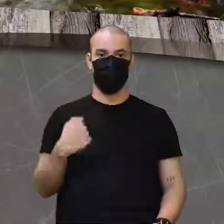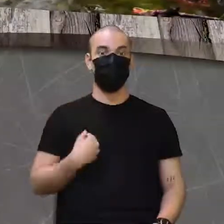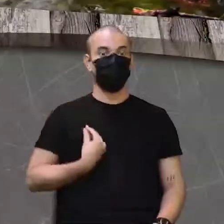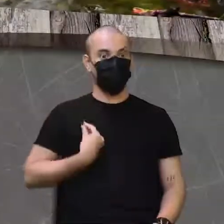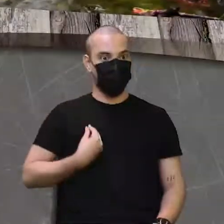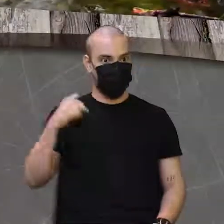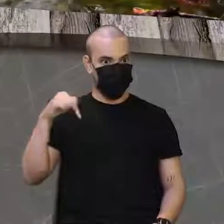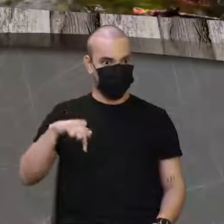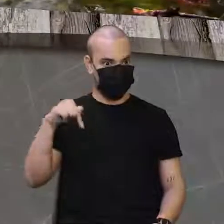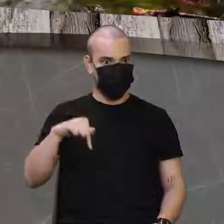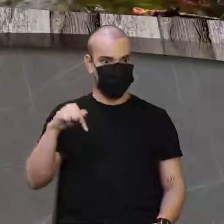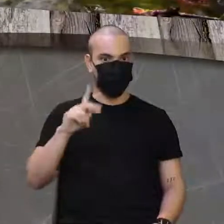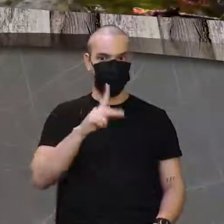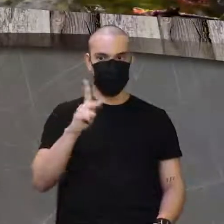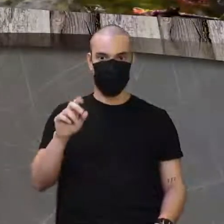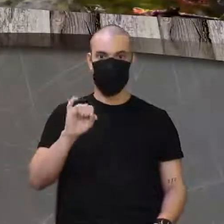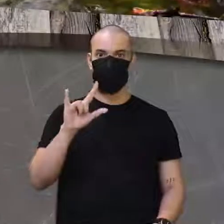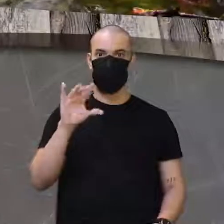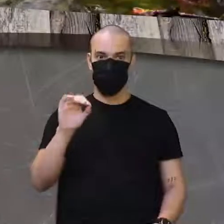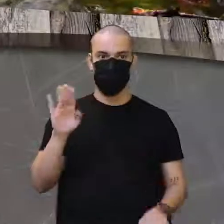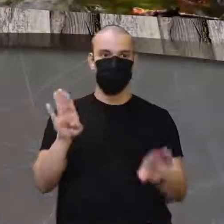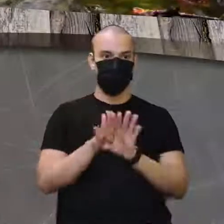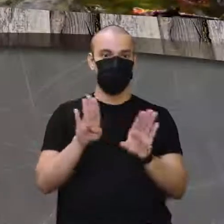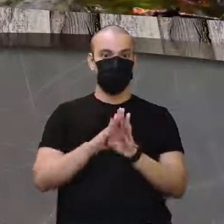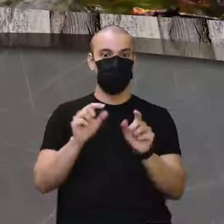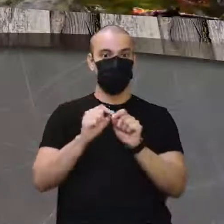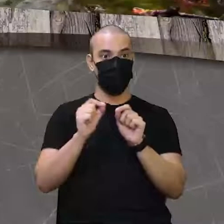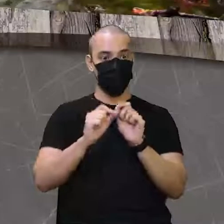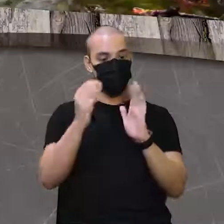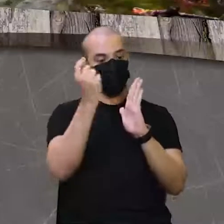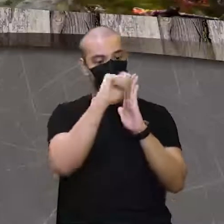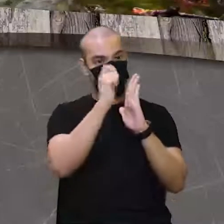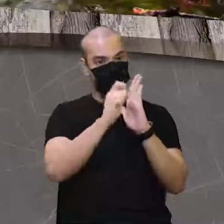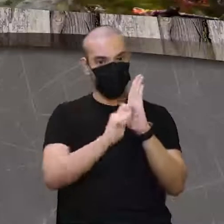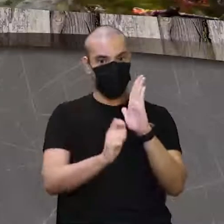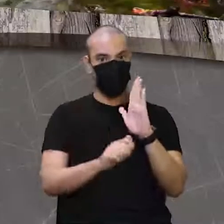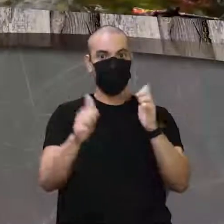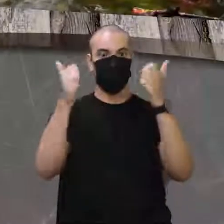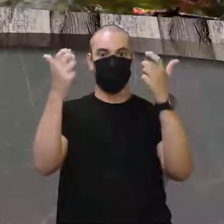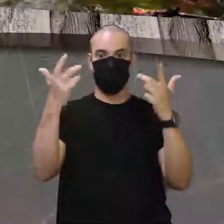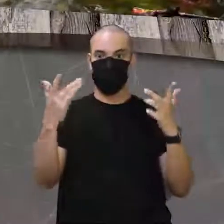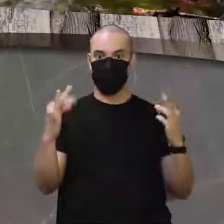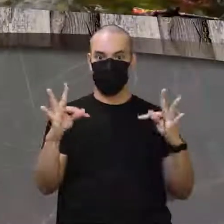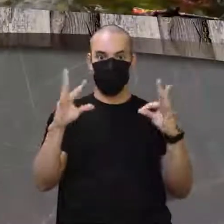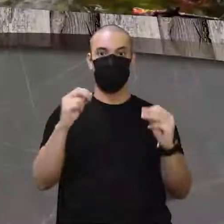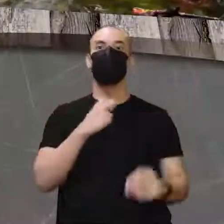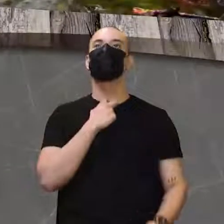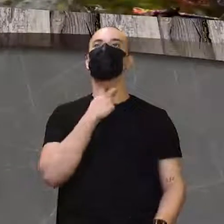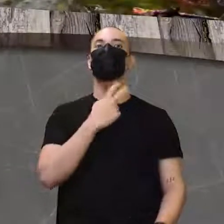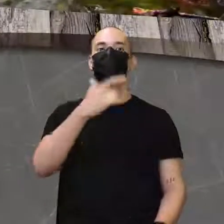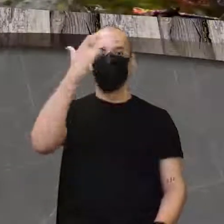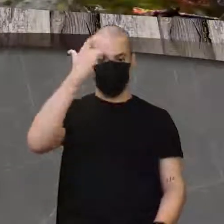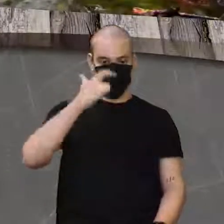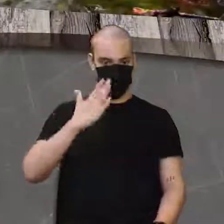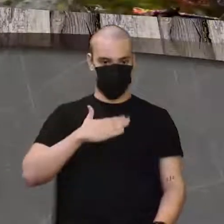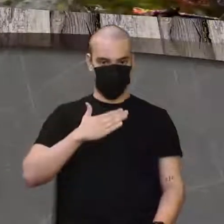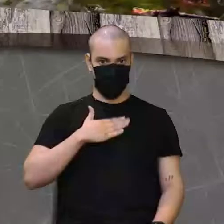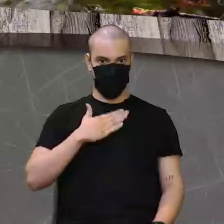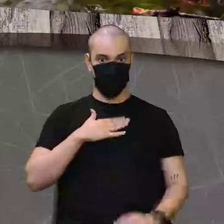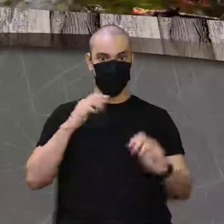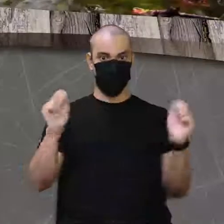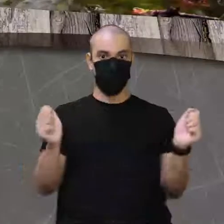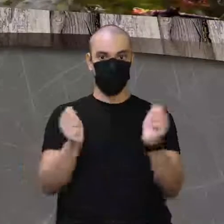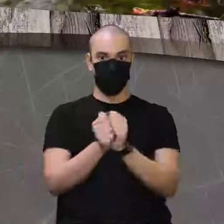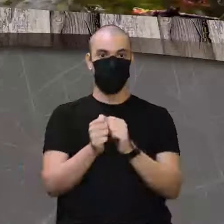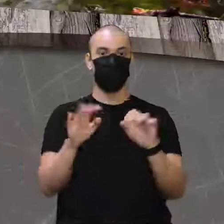por aqui, hein, pessoal? tô aqui pra fazer todo o rabisco que vai aparecer na tela. tô aqui. Essa voz do além, sou eu que tô aqui, hein? Junto aqui